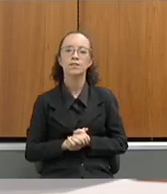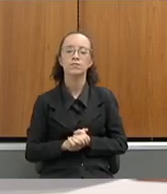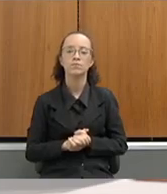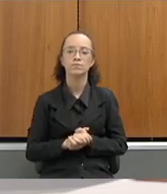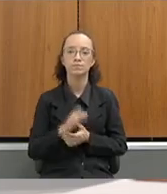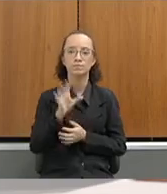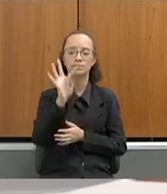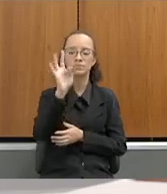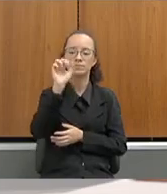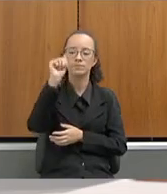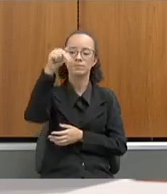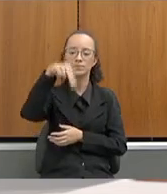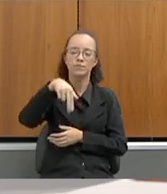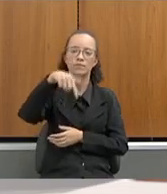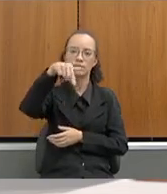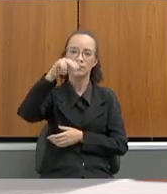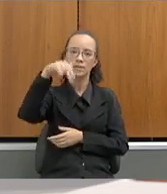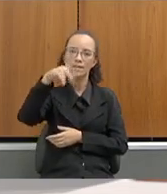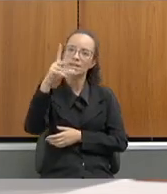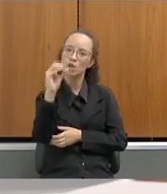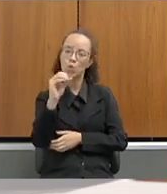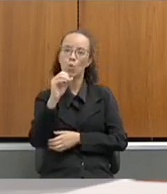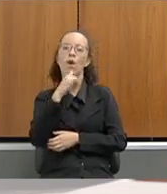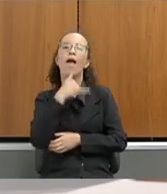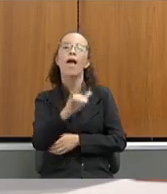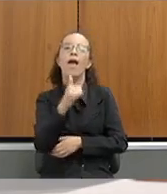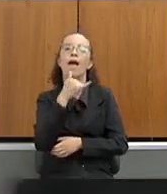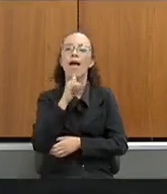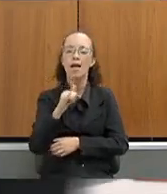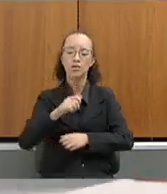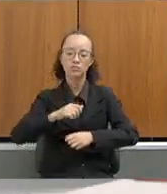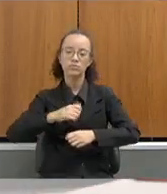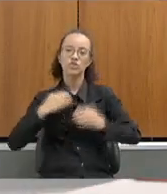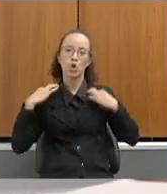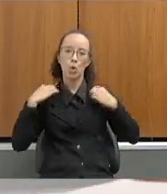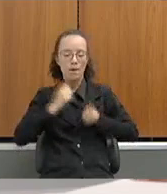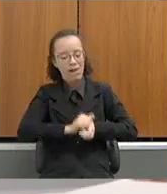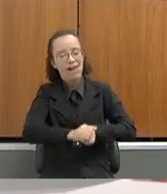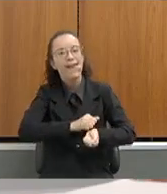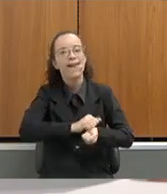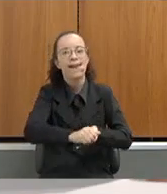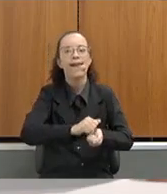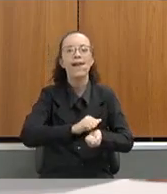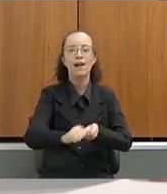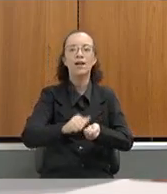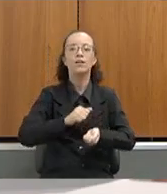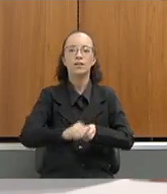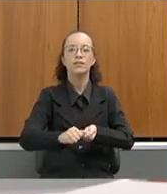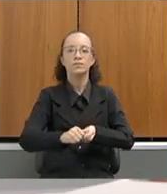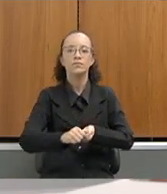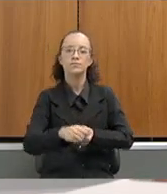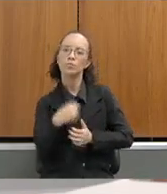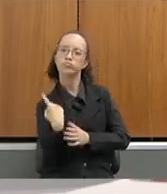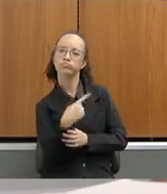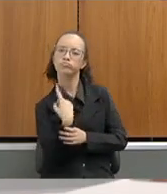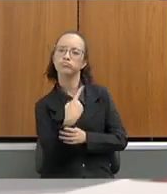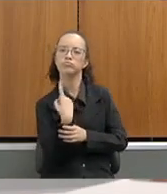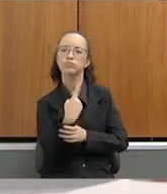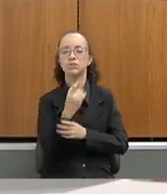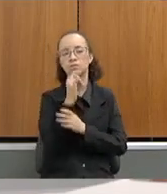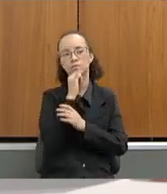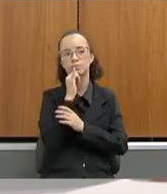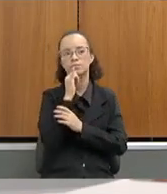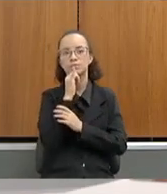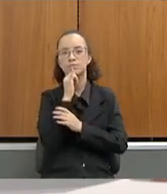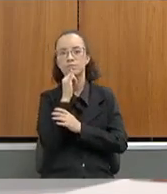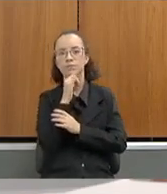elétrico de lavar roupa, porque pouca gente sabe que quem lavava roupa, quem lavava uniforme de estudante depois do futebol,